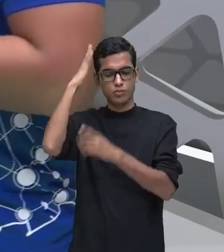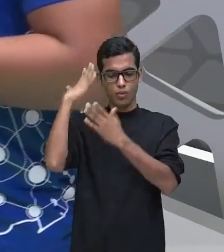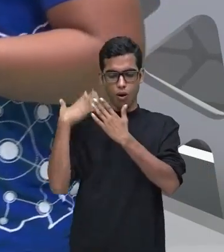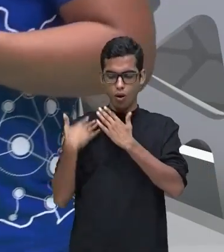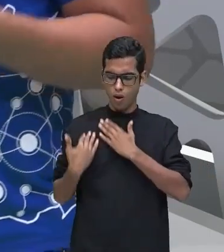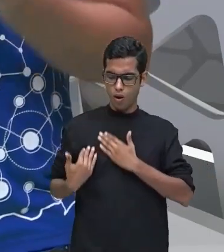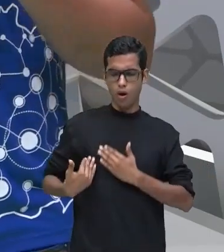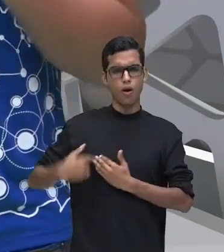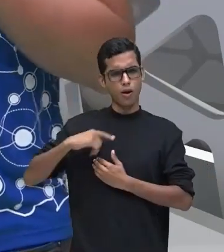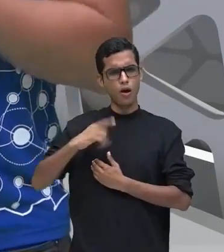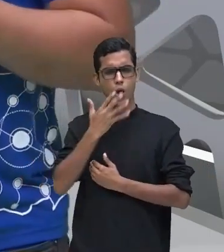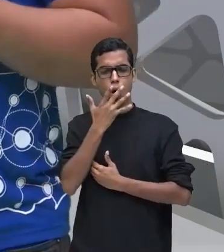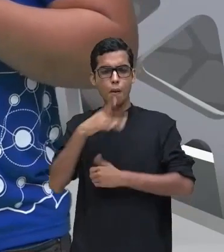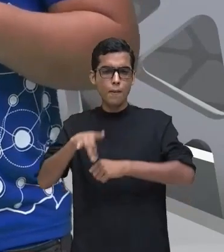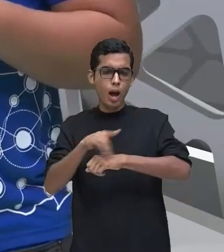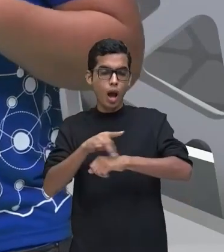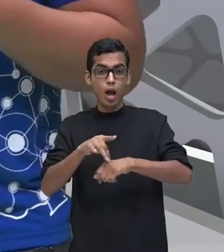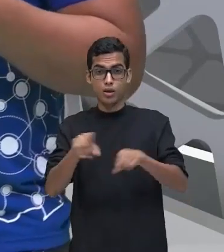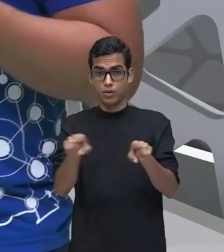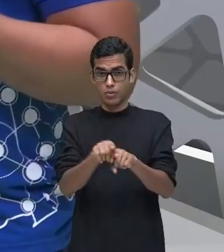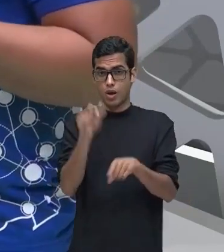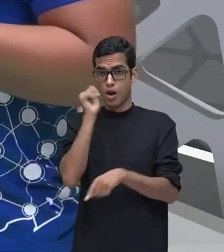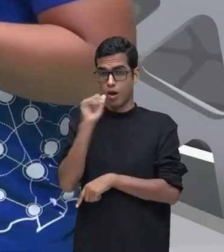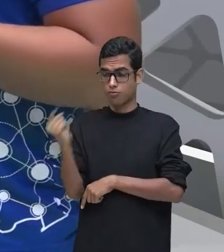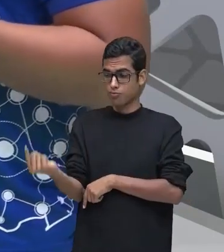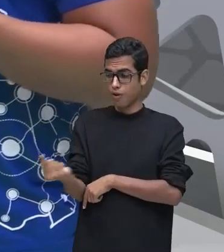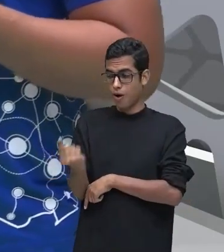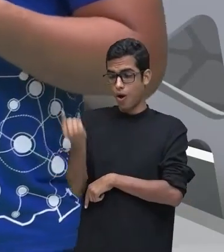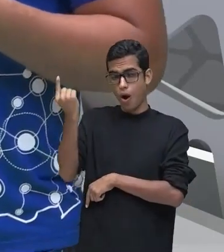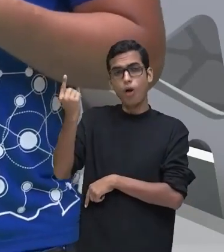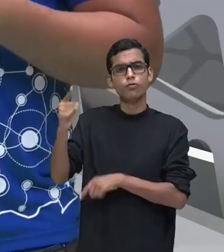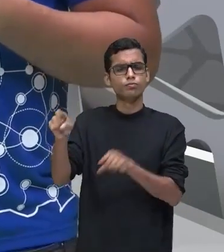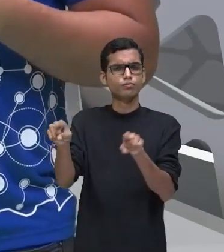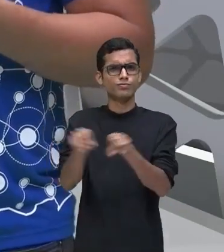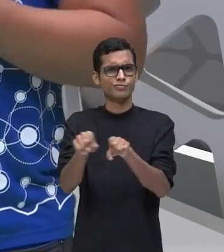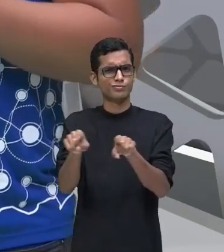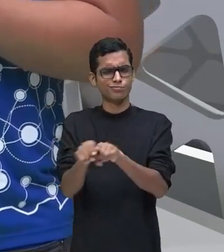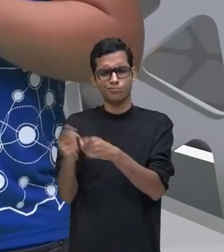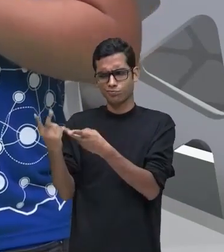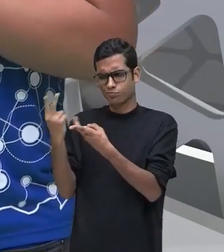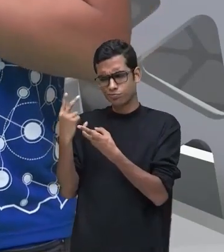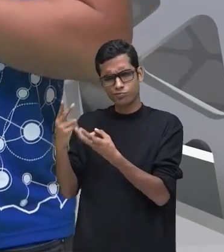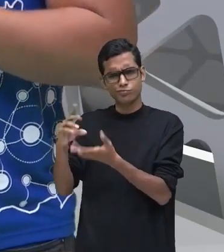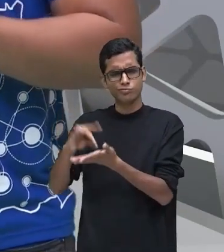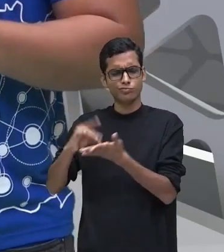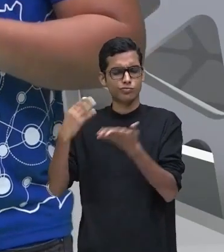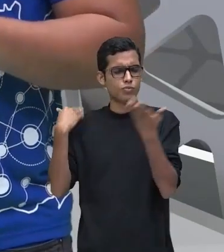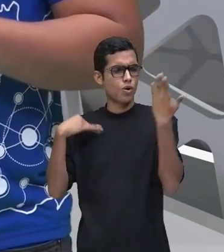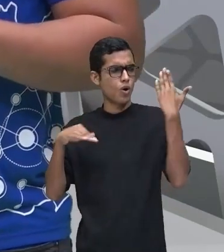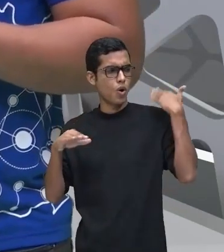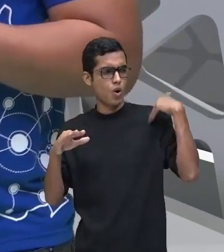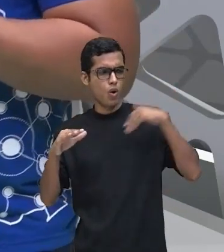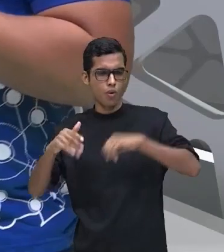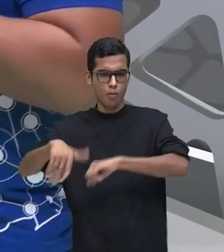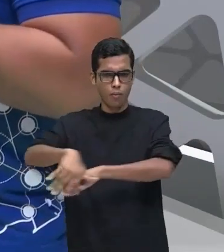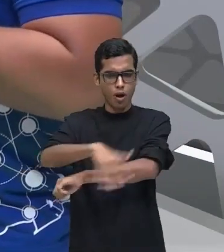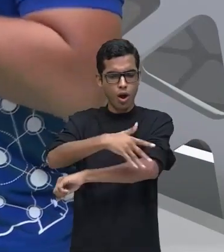mulher alta também, certo? E observe que ela está ali, andando, passeando pela praia, certo?